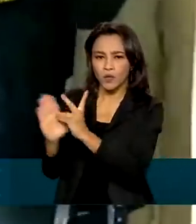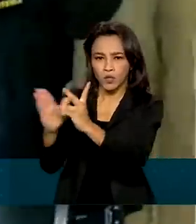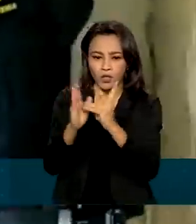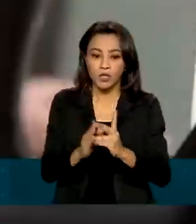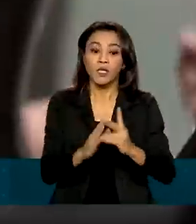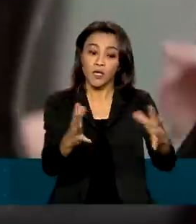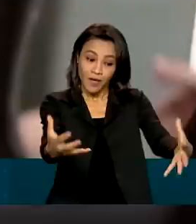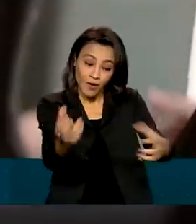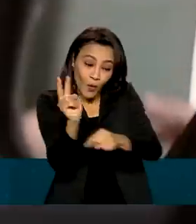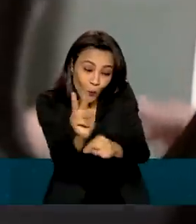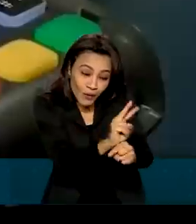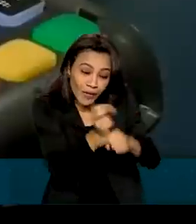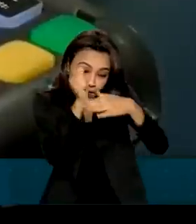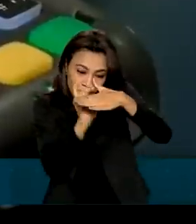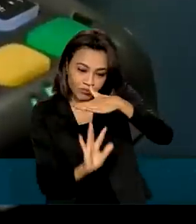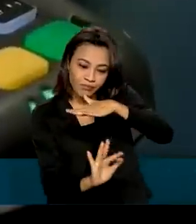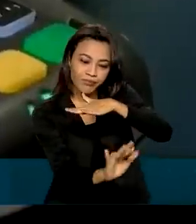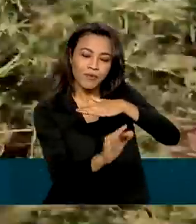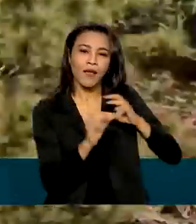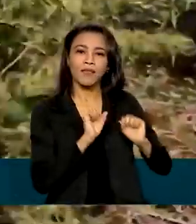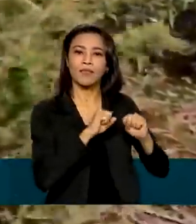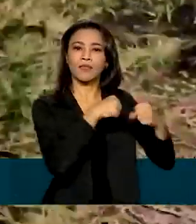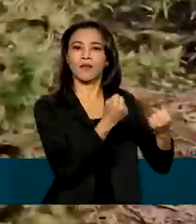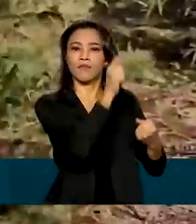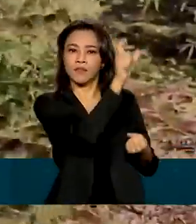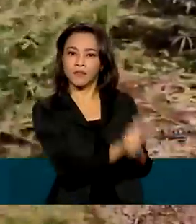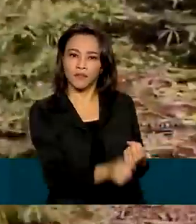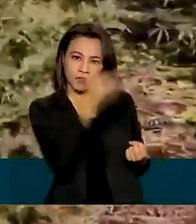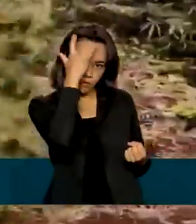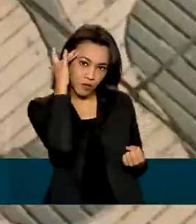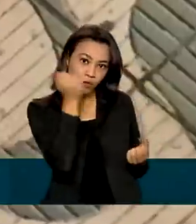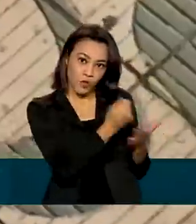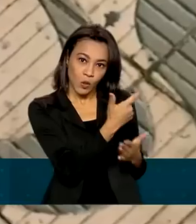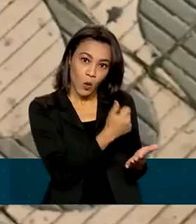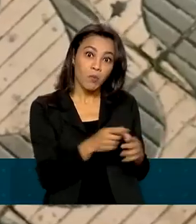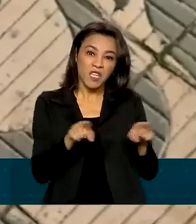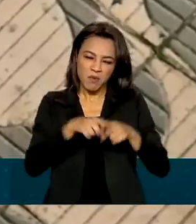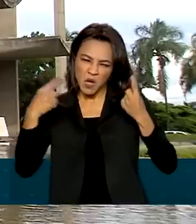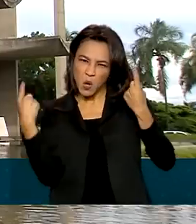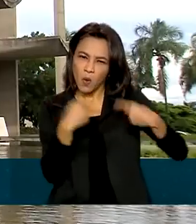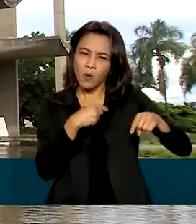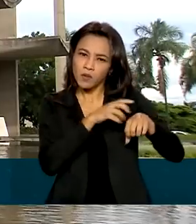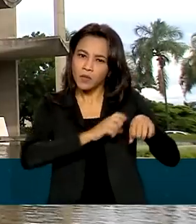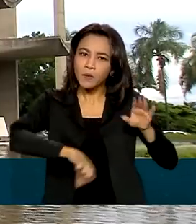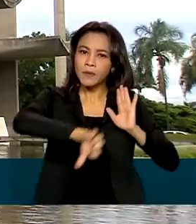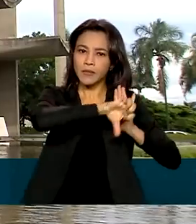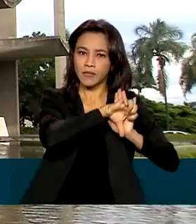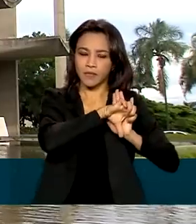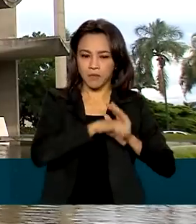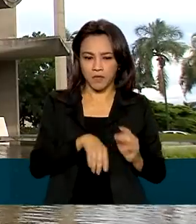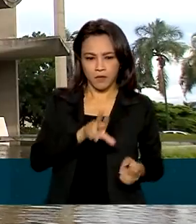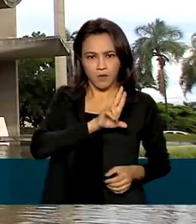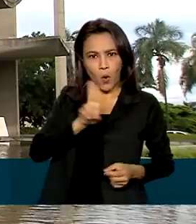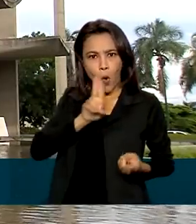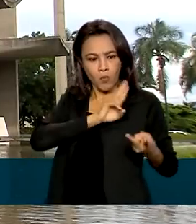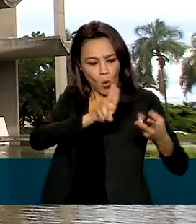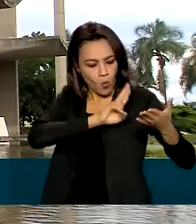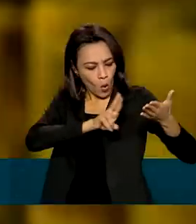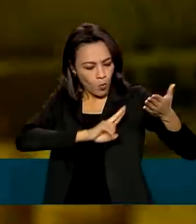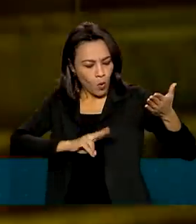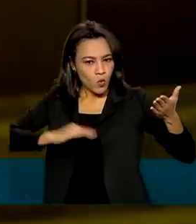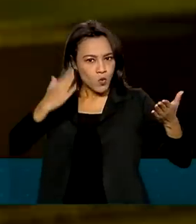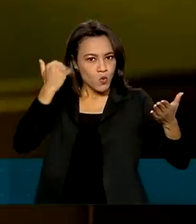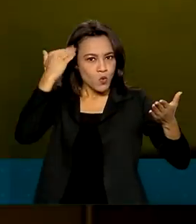imigrantes, defesa do consumidor, até o combate ao crime organizado. Nomes respeitados como o